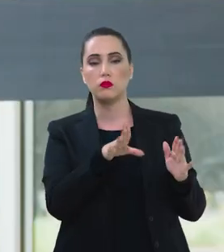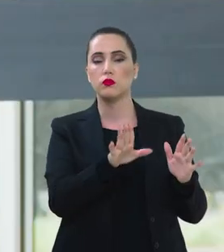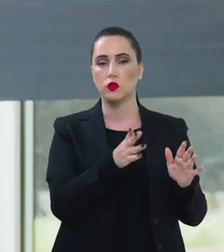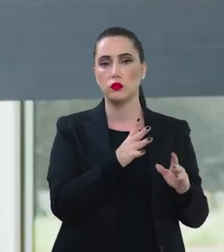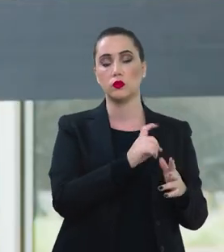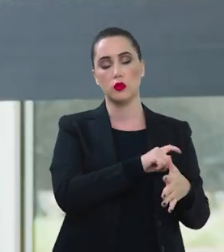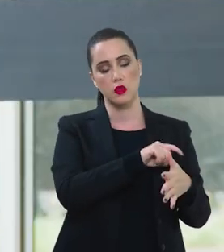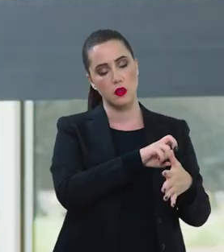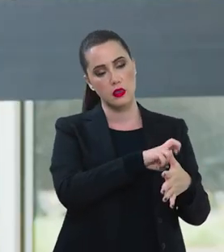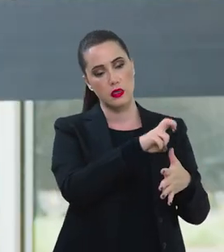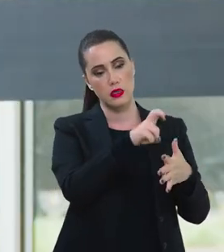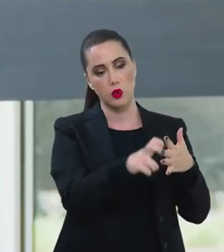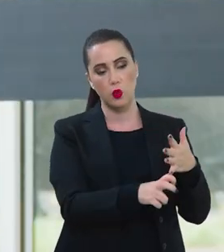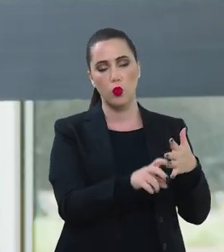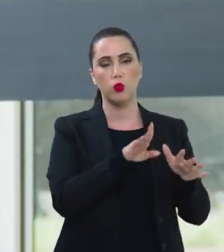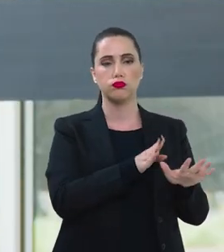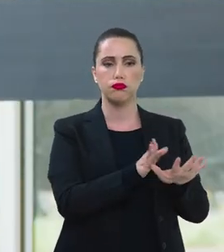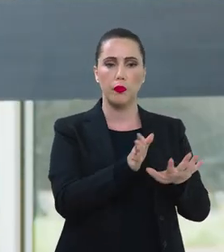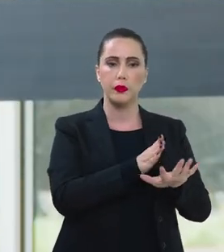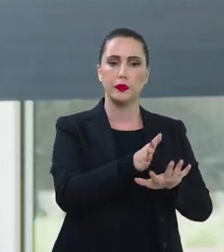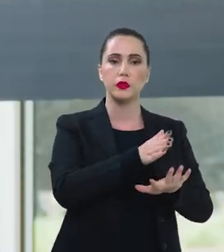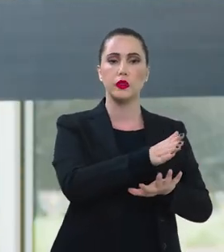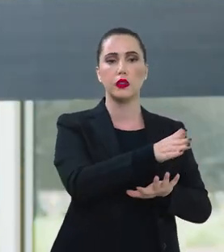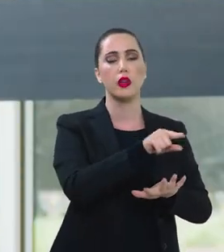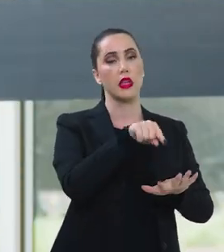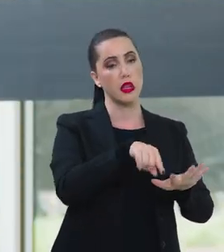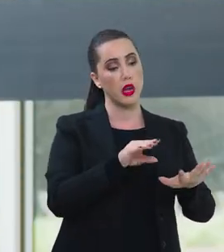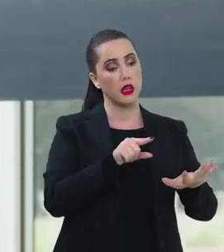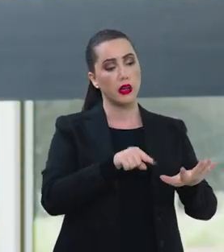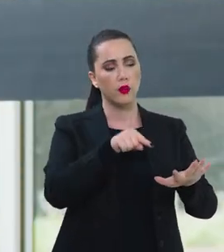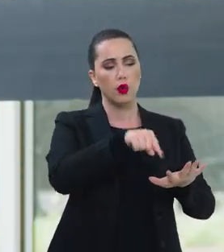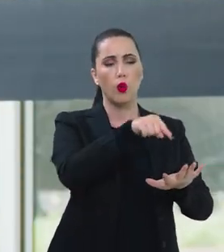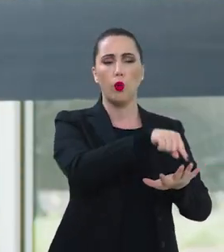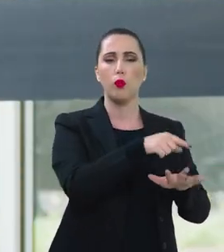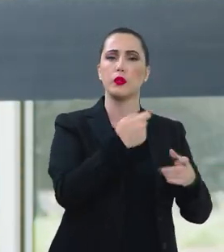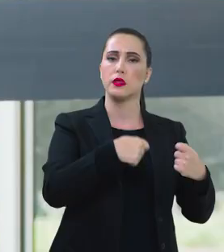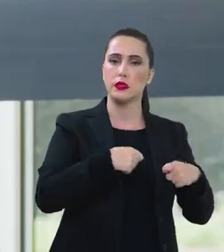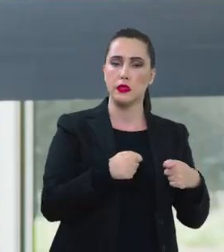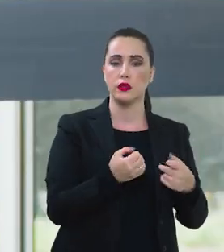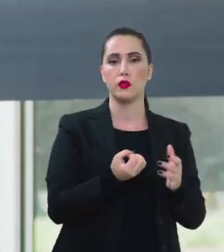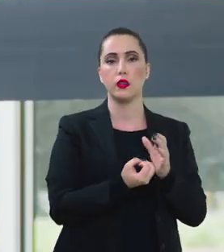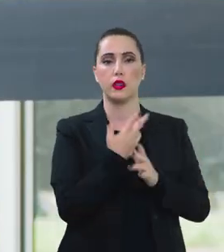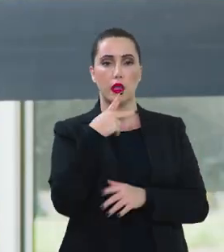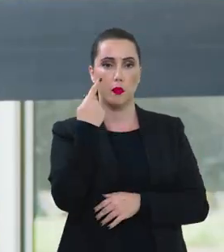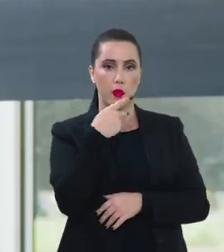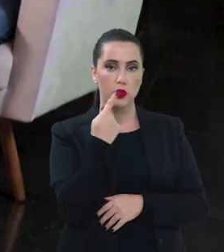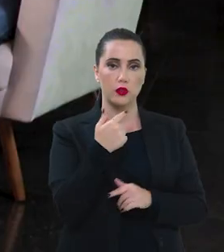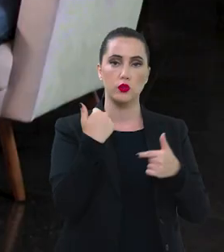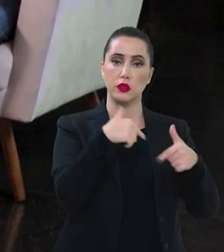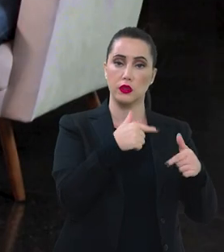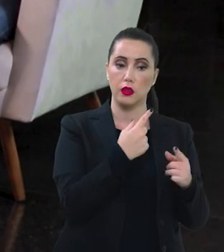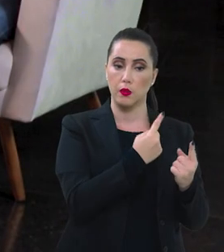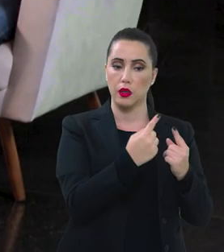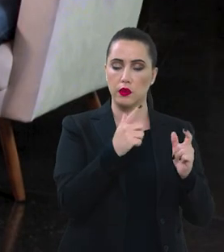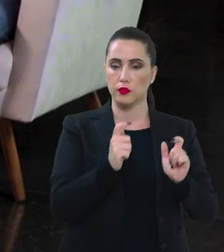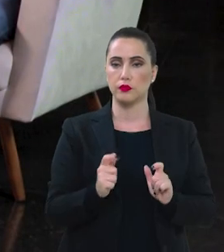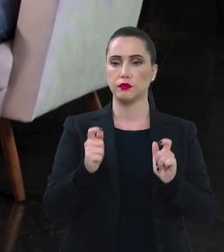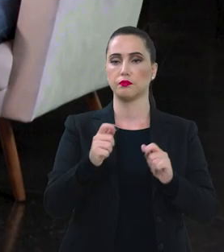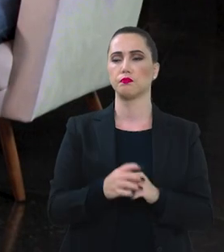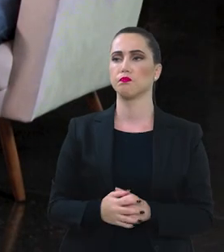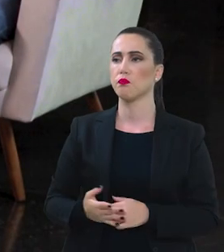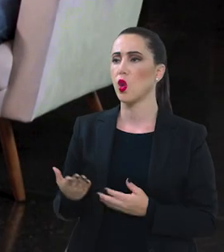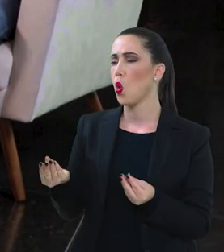alto. Esses são os cinco eixos, e a partir de cada um desses eixos tem construções de políticas e ações que serão implementadas nos territórios.